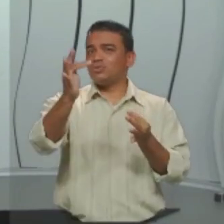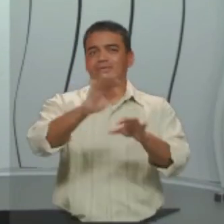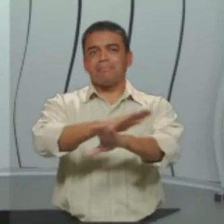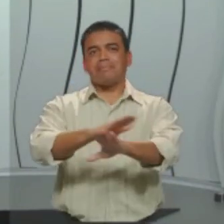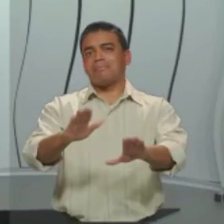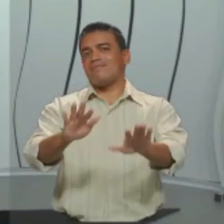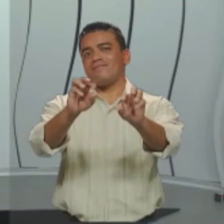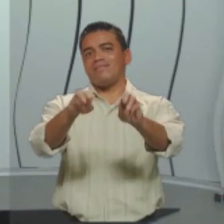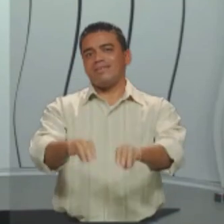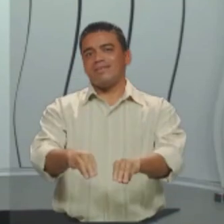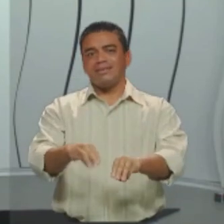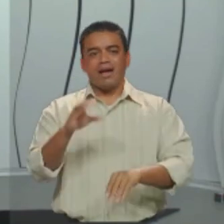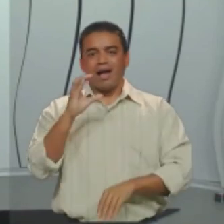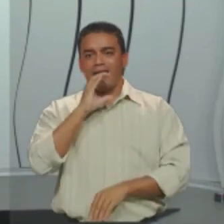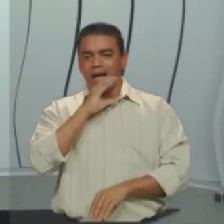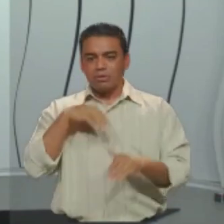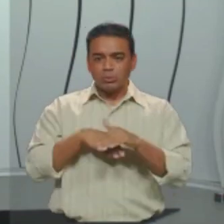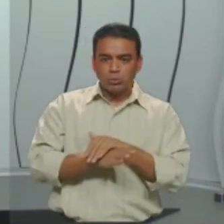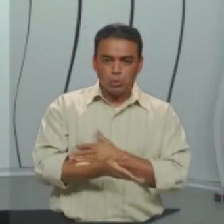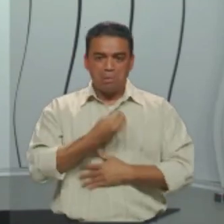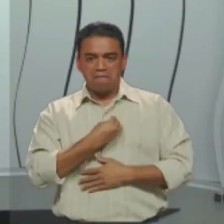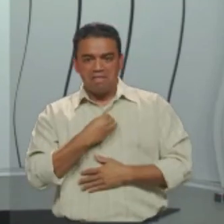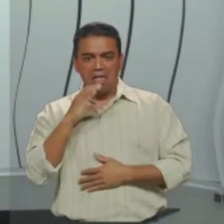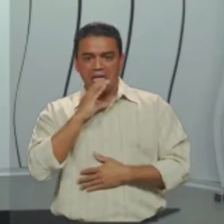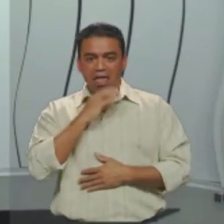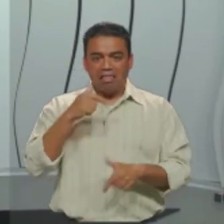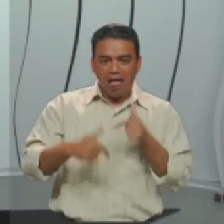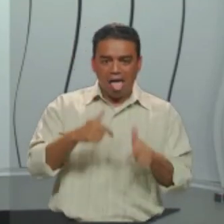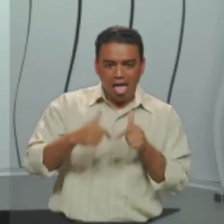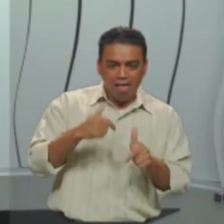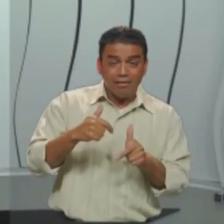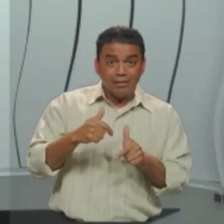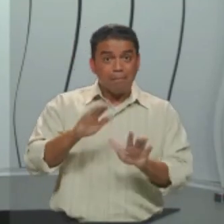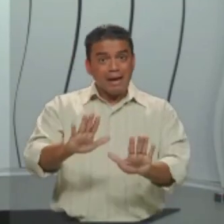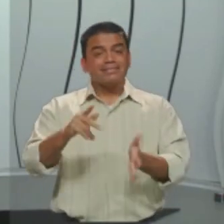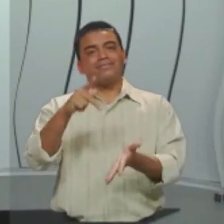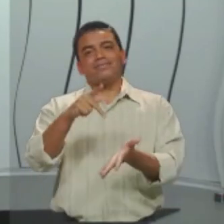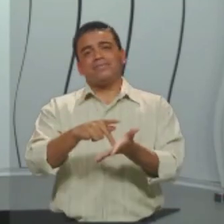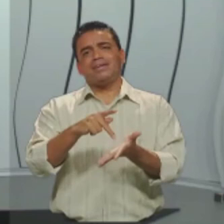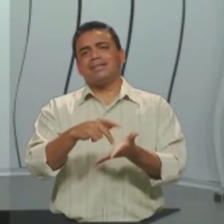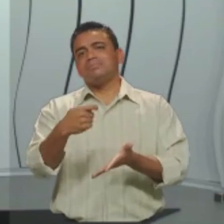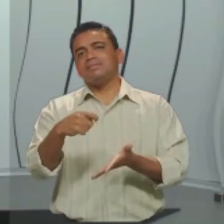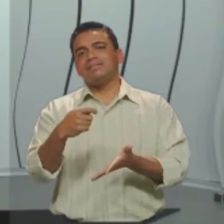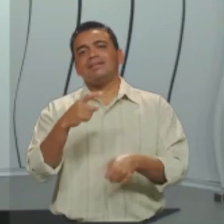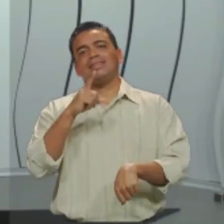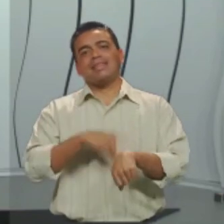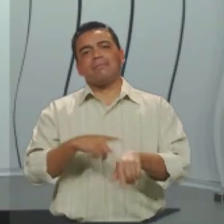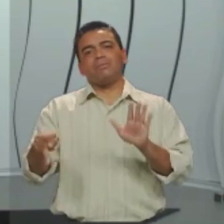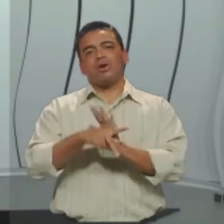voltar mais. Então a gente se acostuma com a correria do dia a dia. Quando na verdade nós deveríamos valorizar ter um tempo para nós